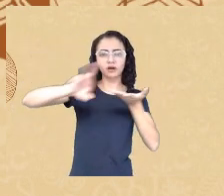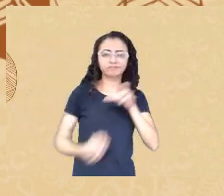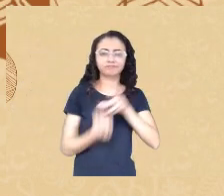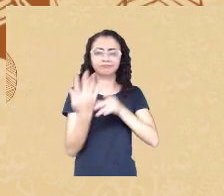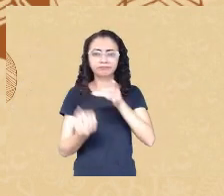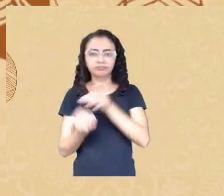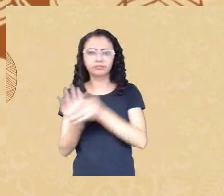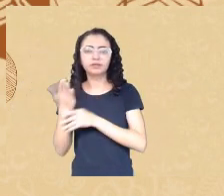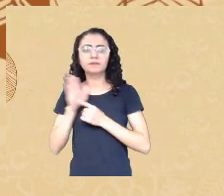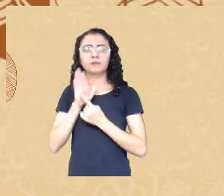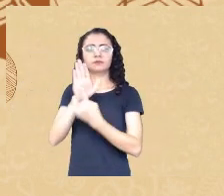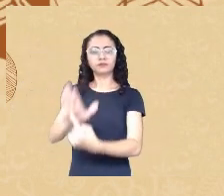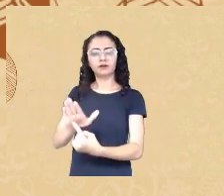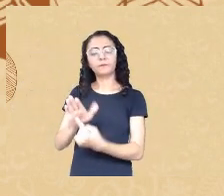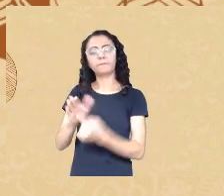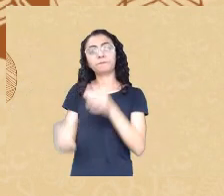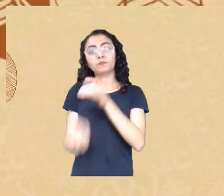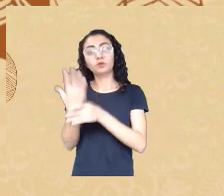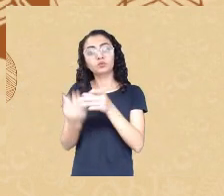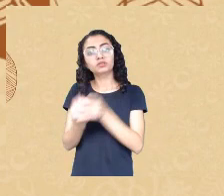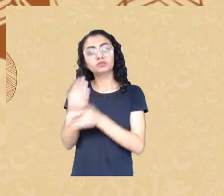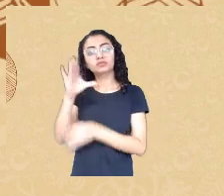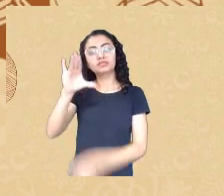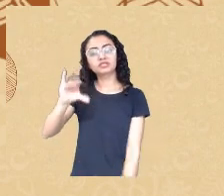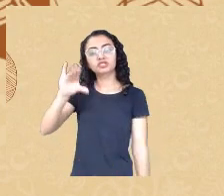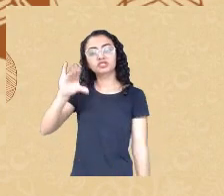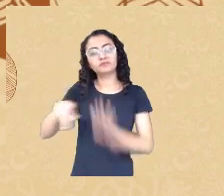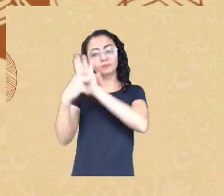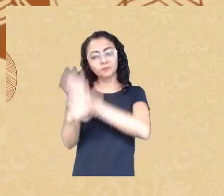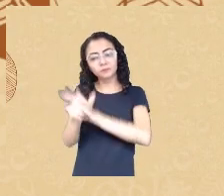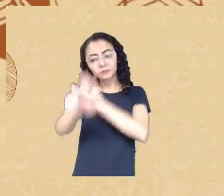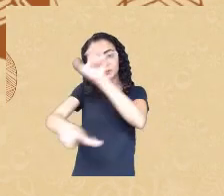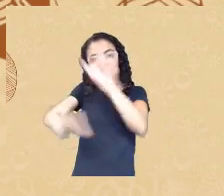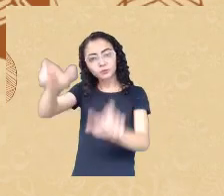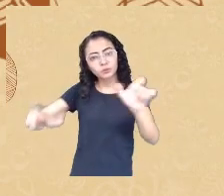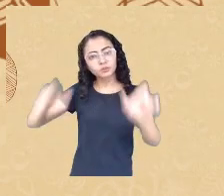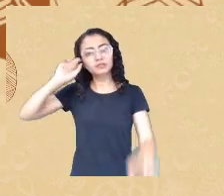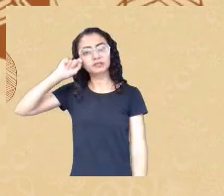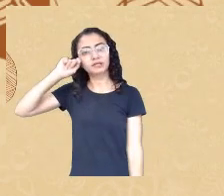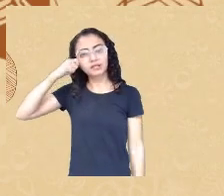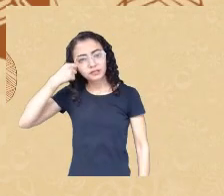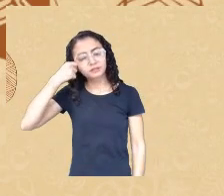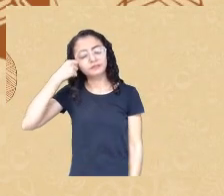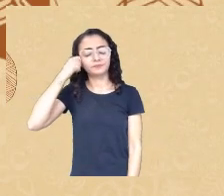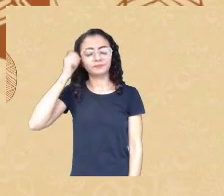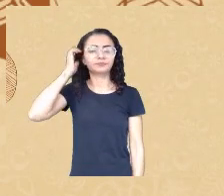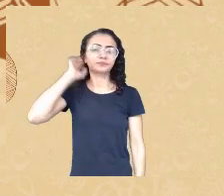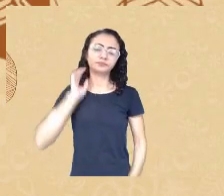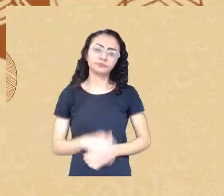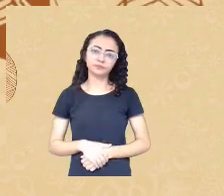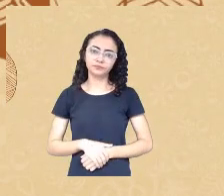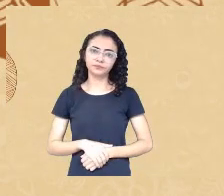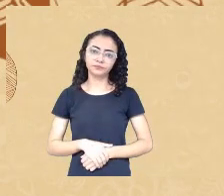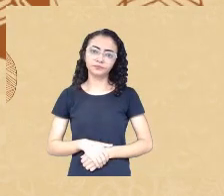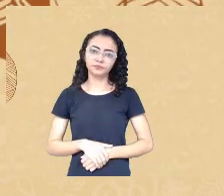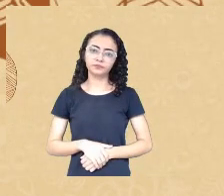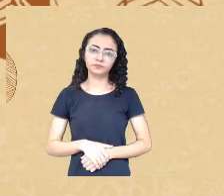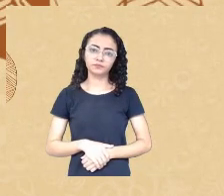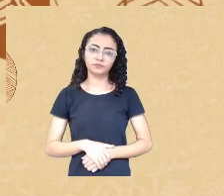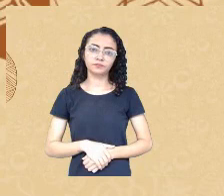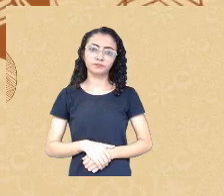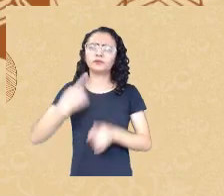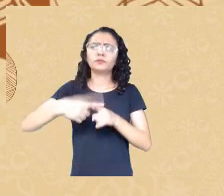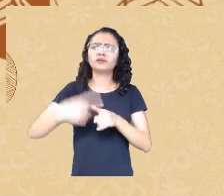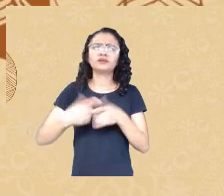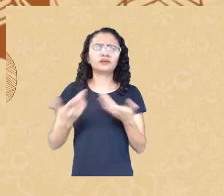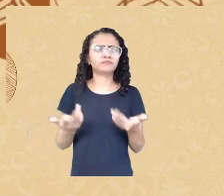negros que raramente recebem convites e mostram seus trabalhos porque é assim acho que é sempre